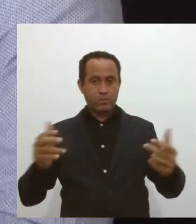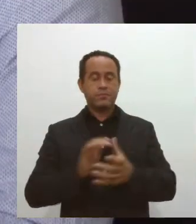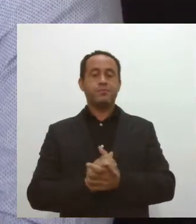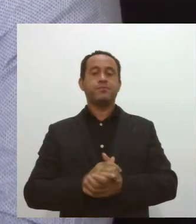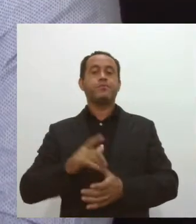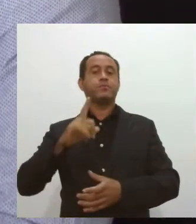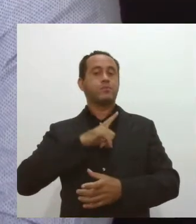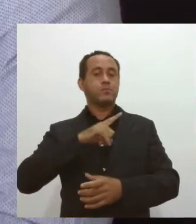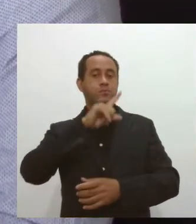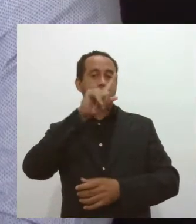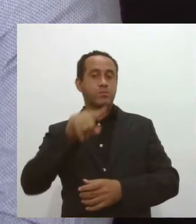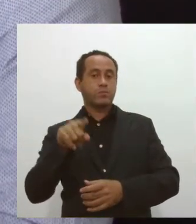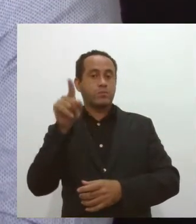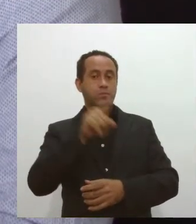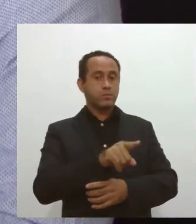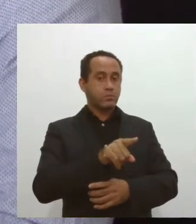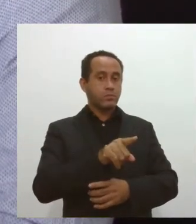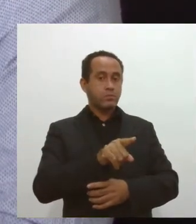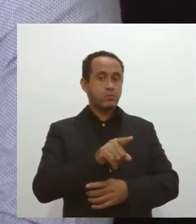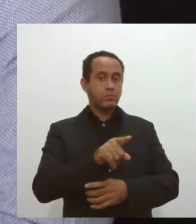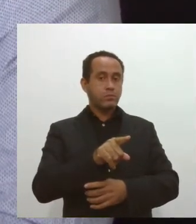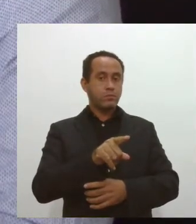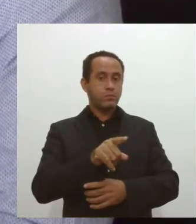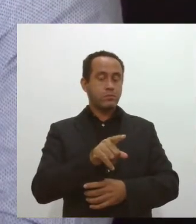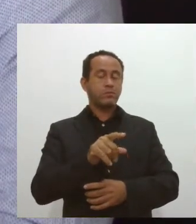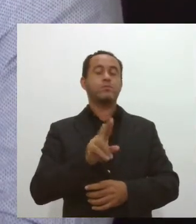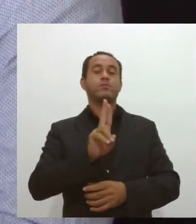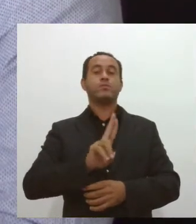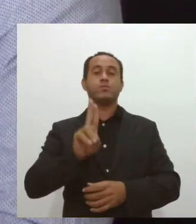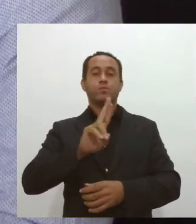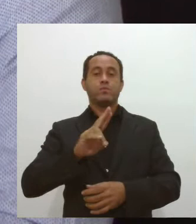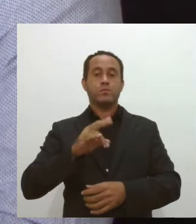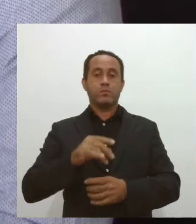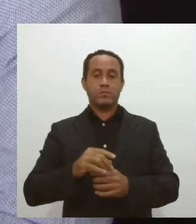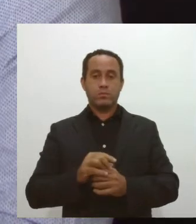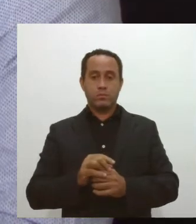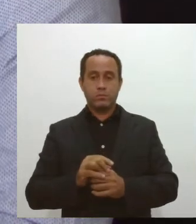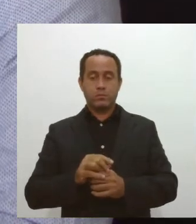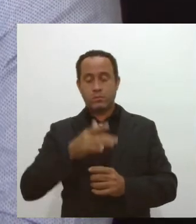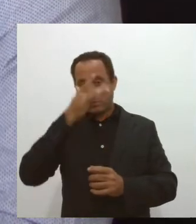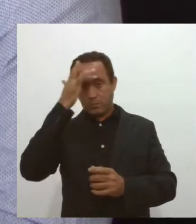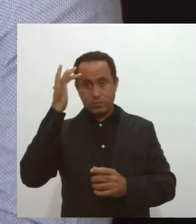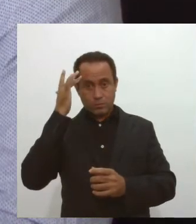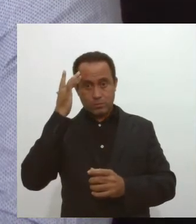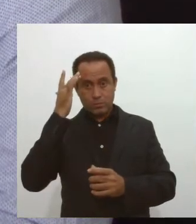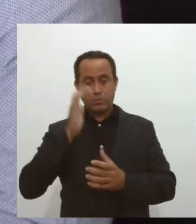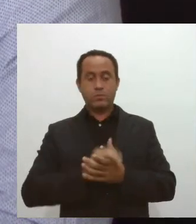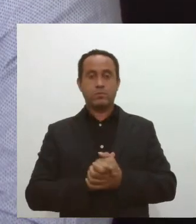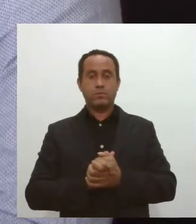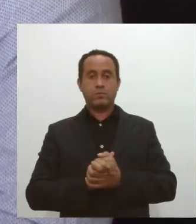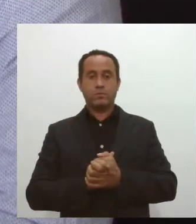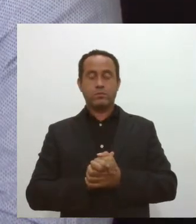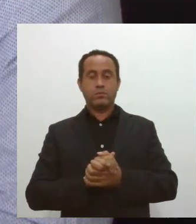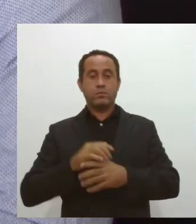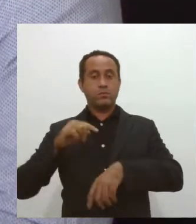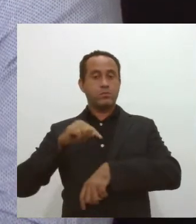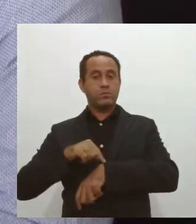proibição de consumo no local de consumidores durante